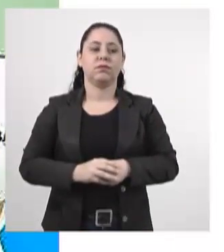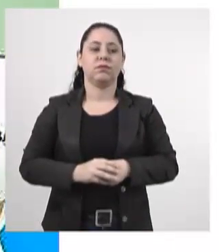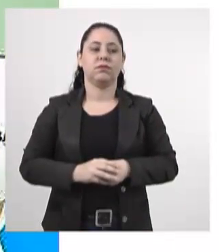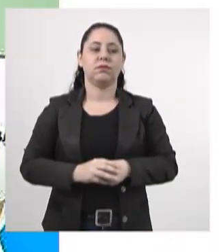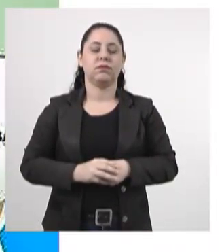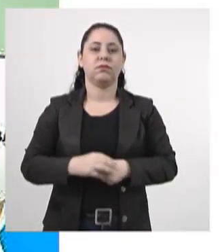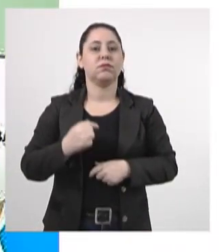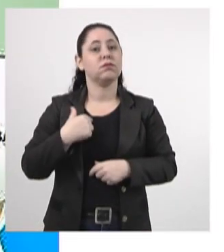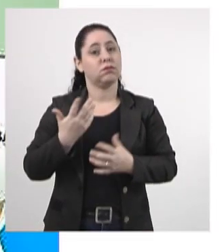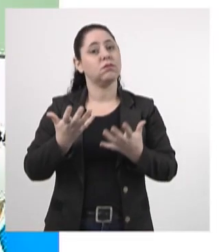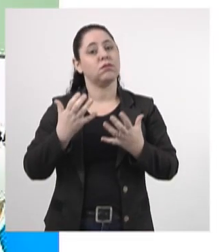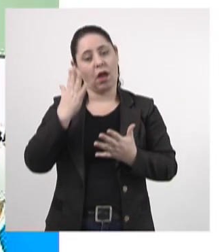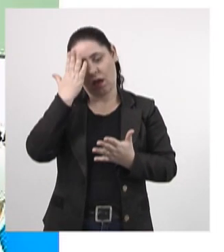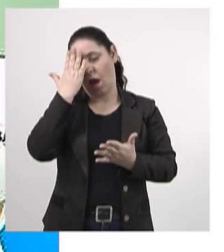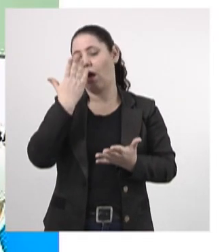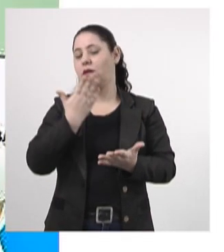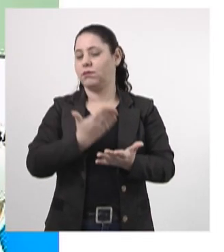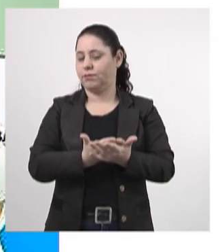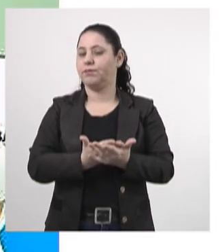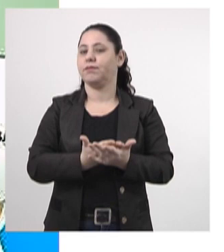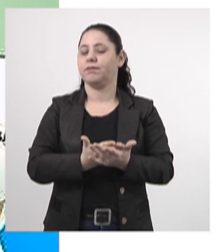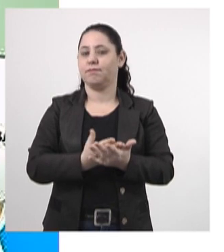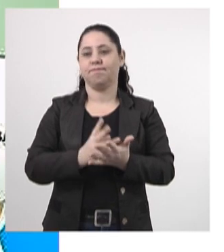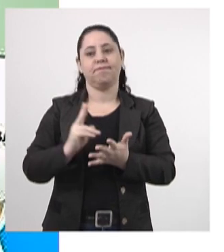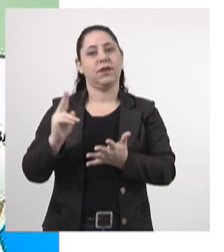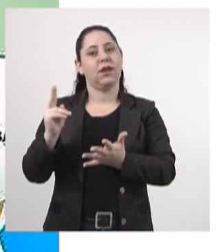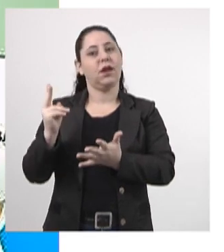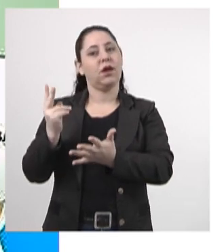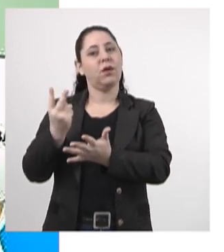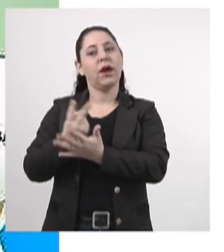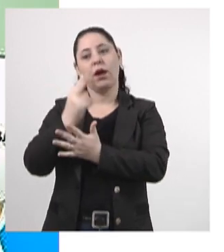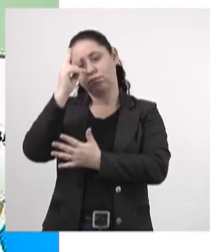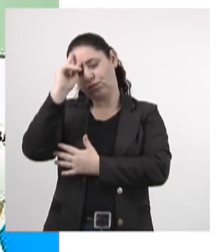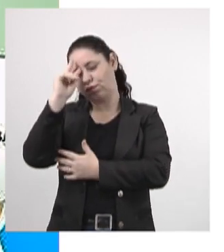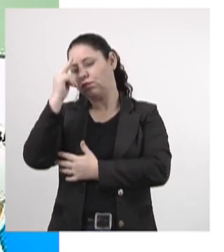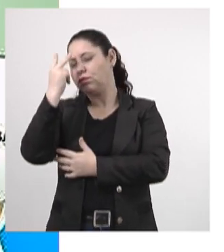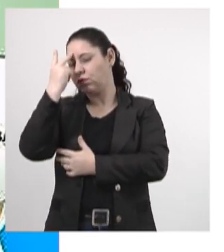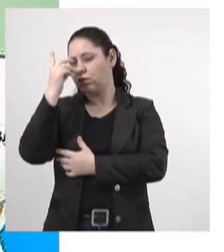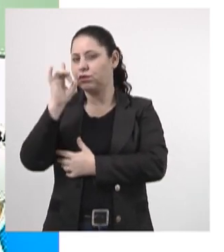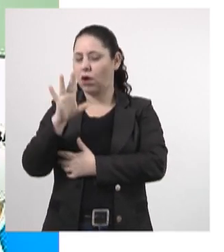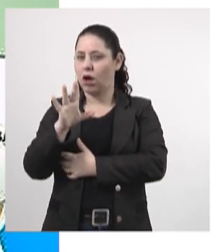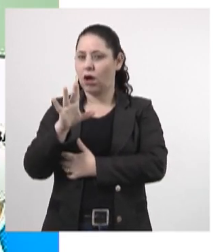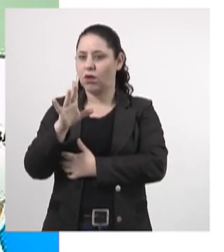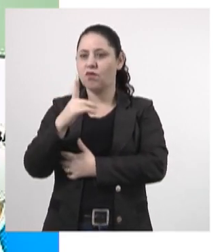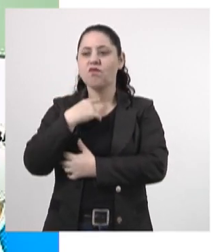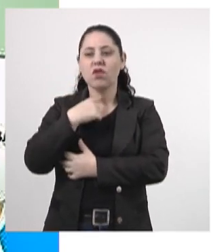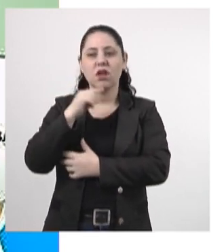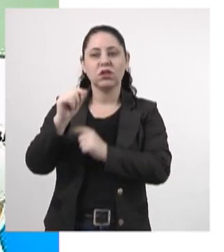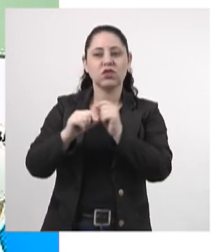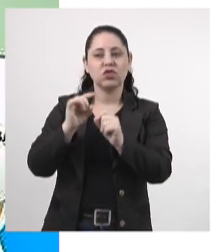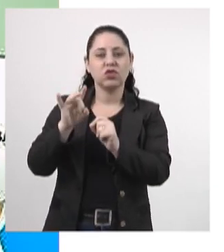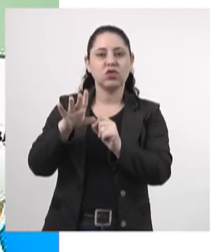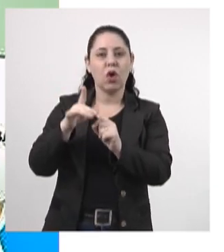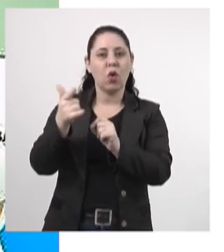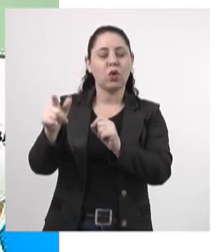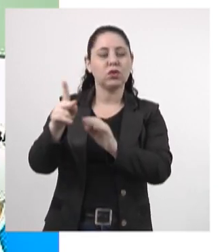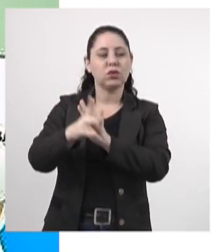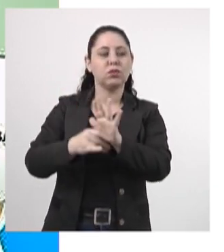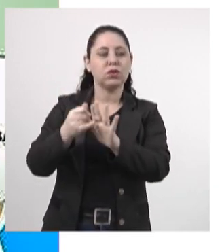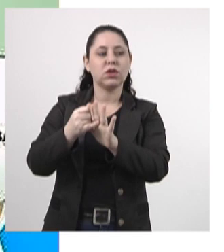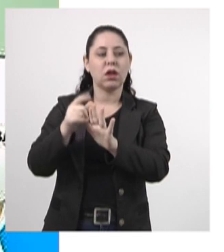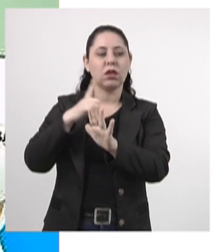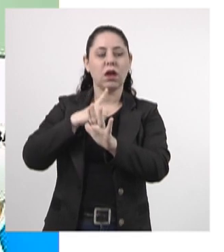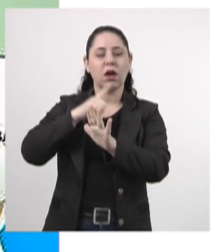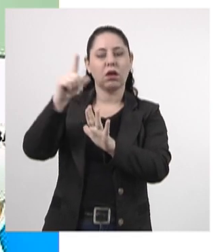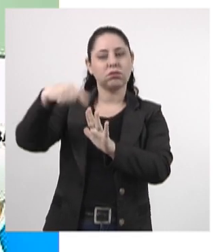eu quero acreditar que é um erro e não é o interesse de viabilizar esse outro projeto que está aqui.